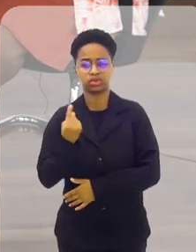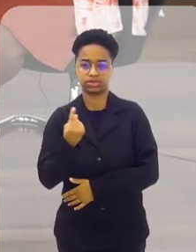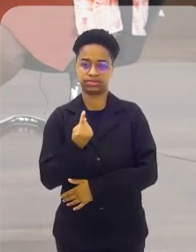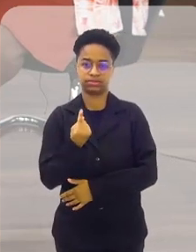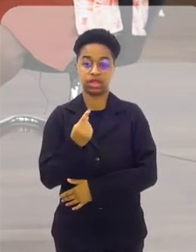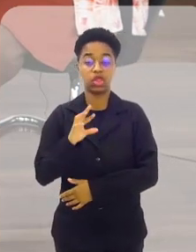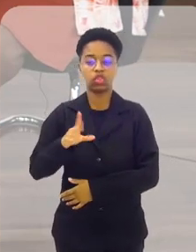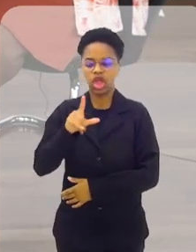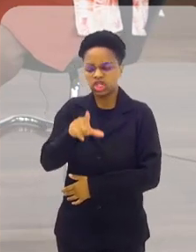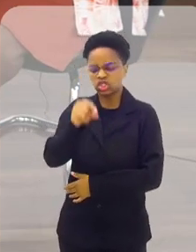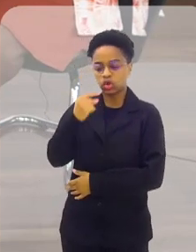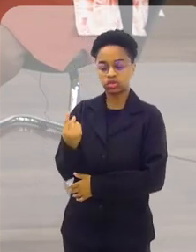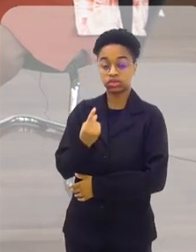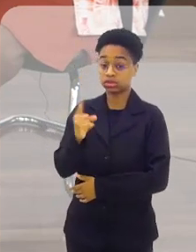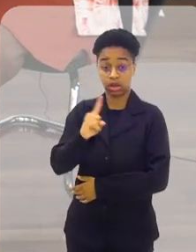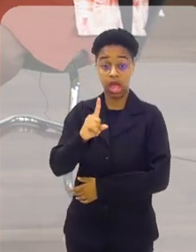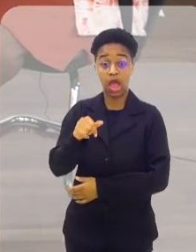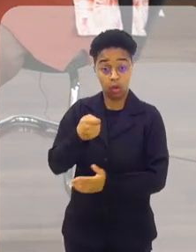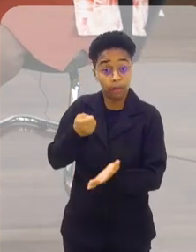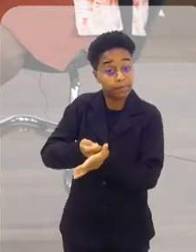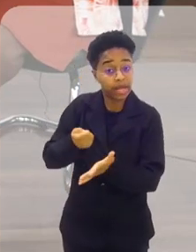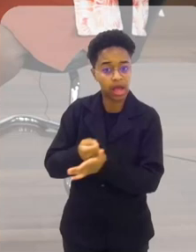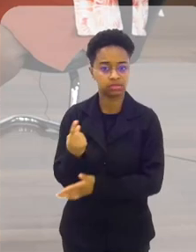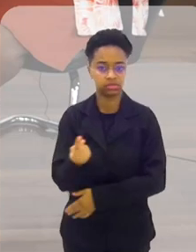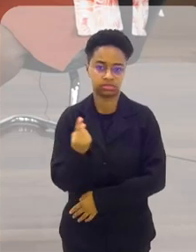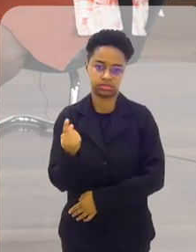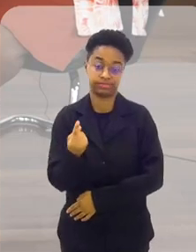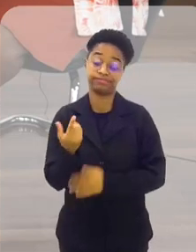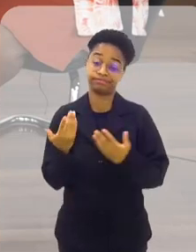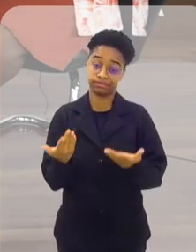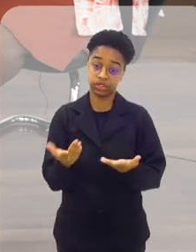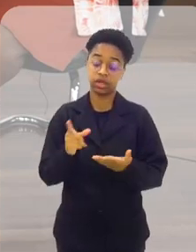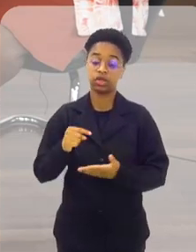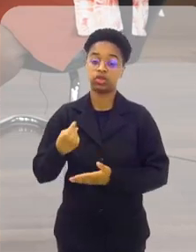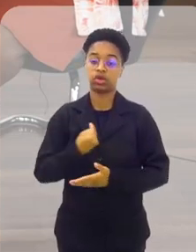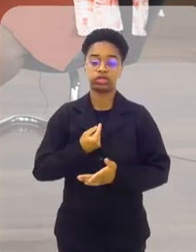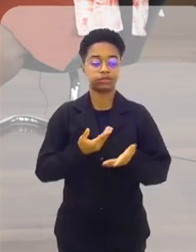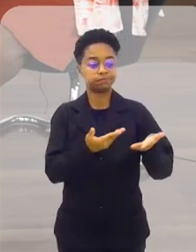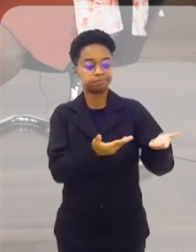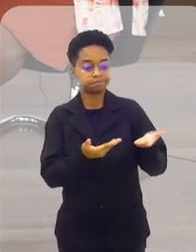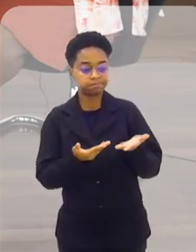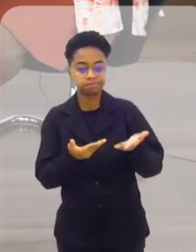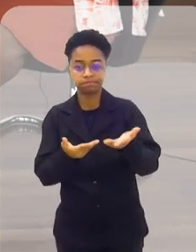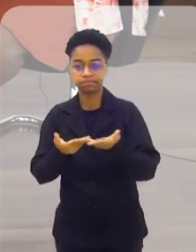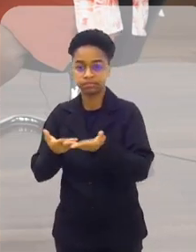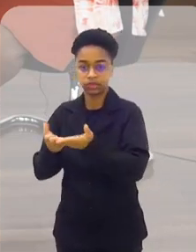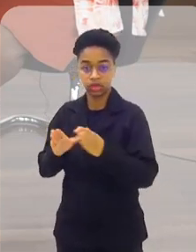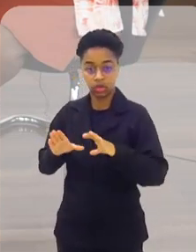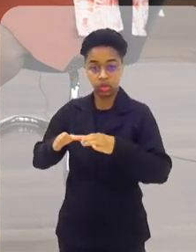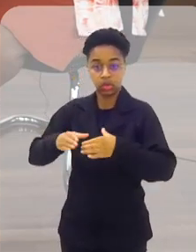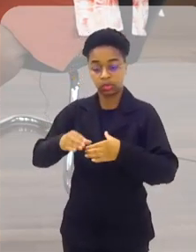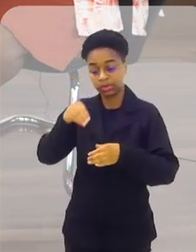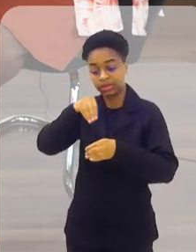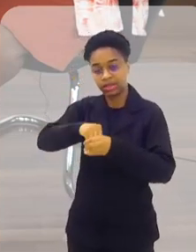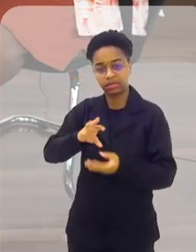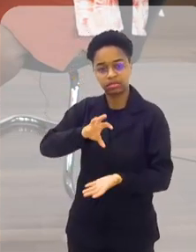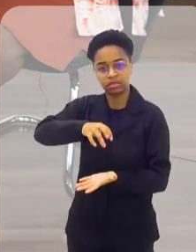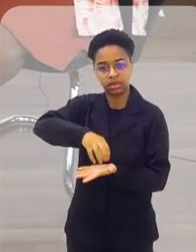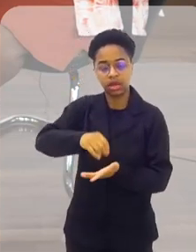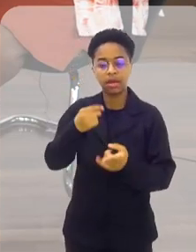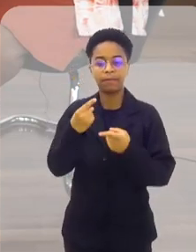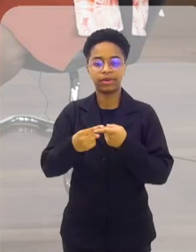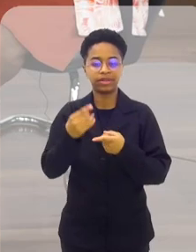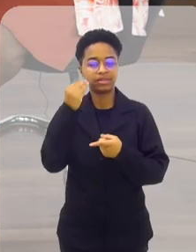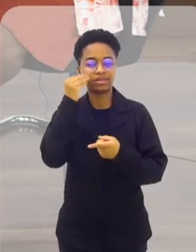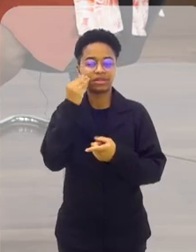Não é uma solitude, sim uma solidão forçada. Então, nós estamos trazendo esses idosos para dentro da nossa sede para que